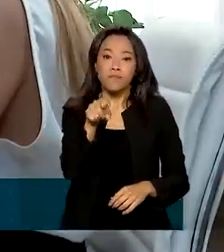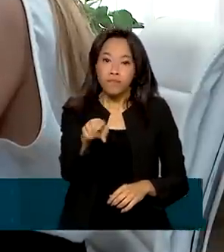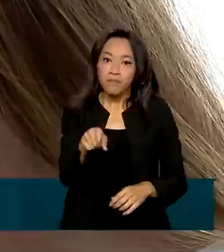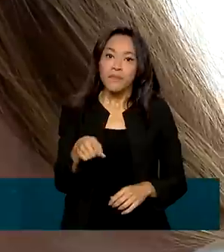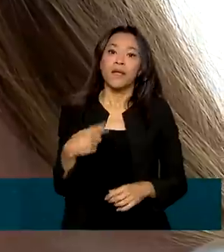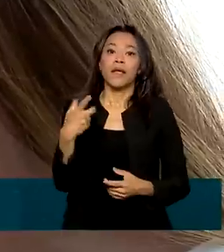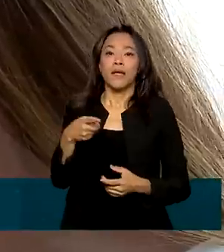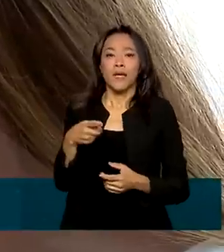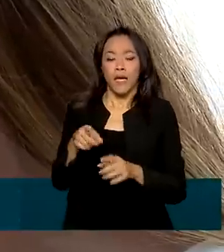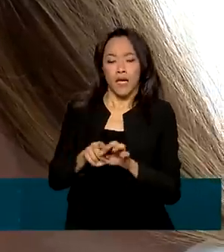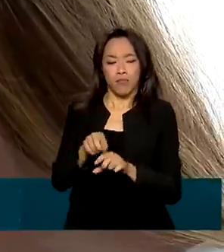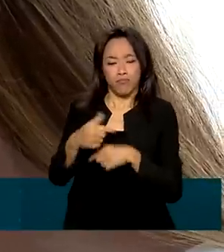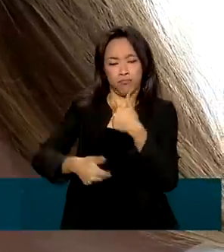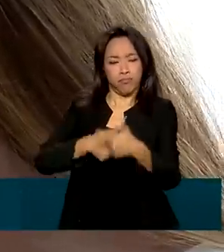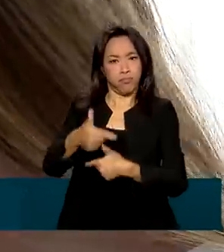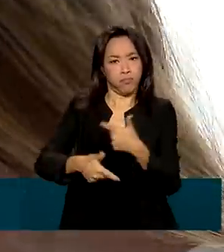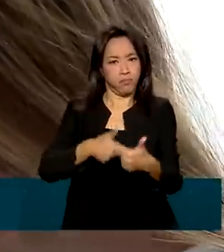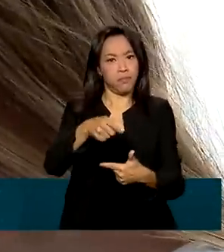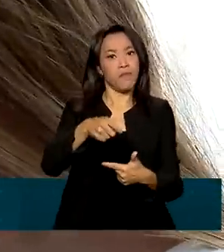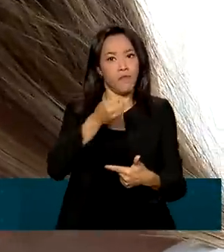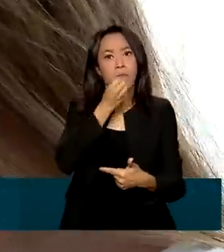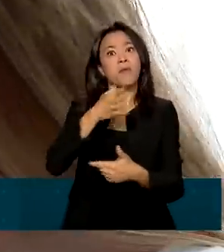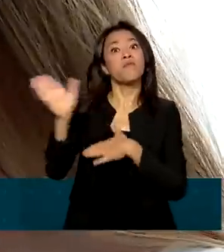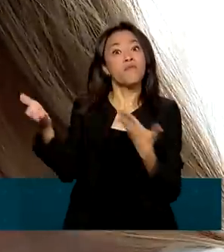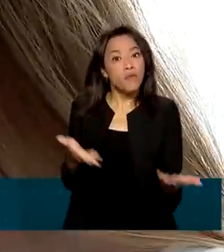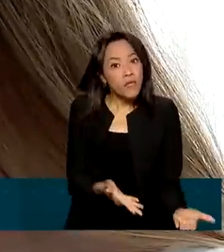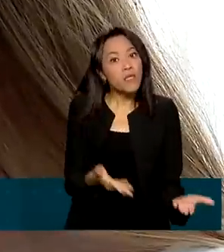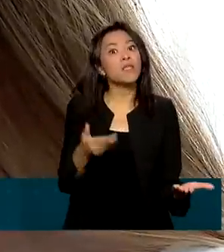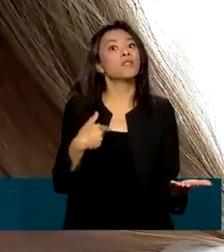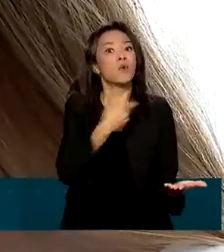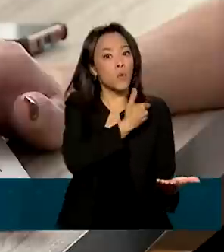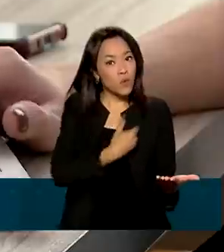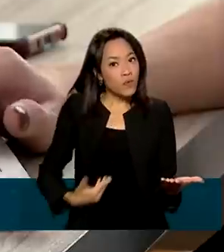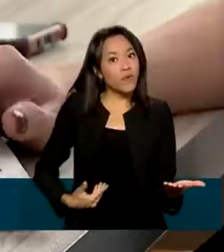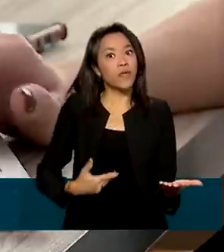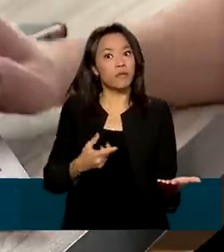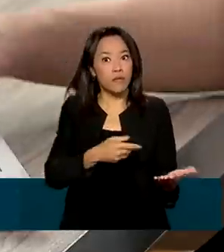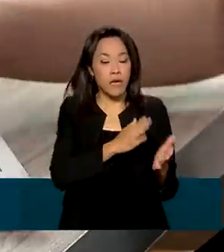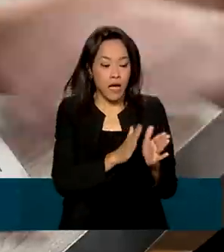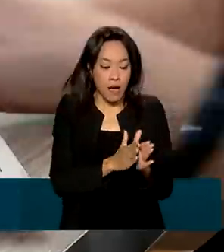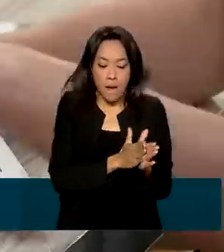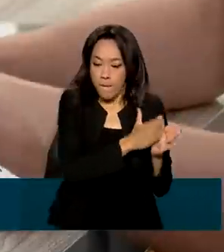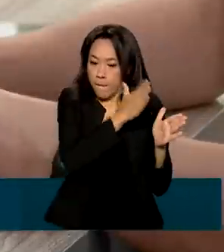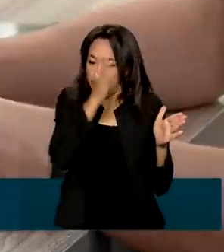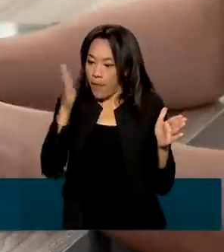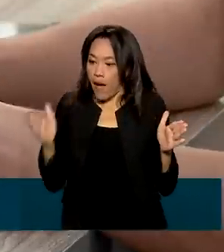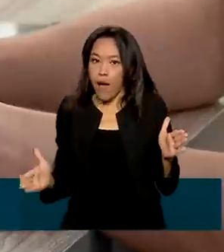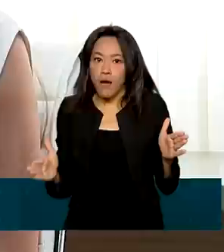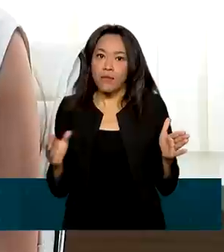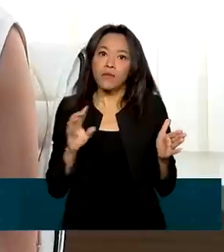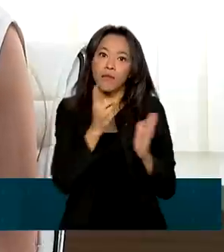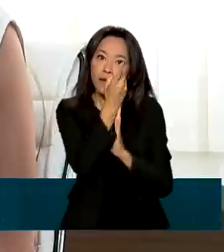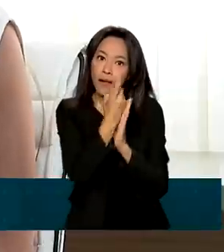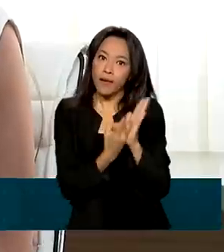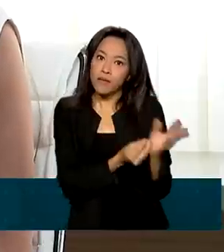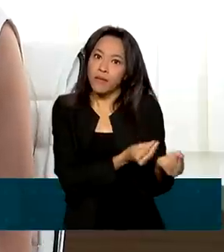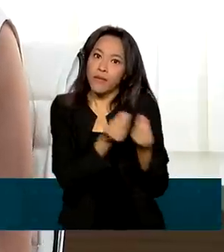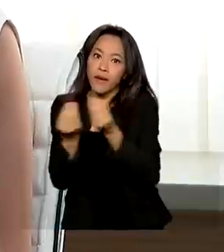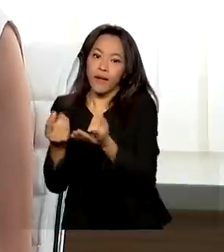Tirotti, foi bem-vinda a decisão do governo de estender por um mês o prazo para entrega da declaração. Foi